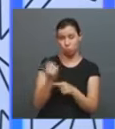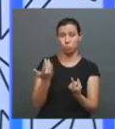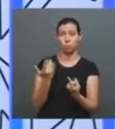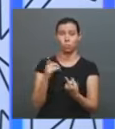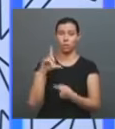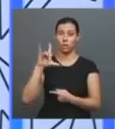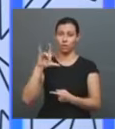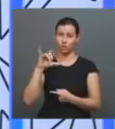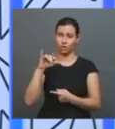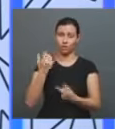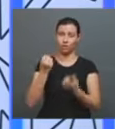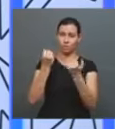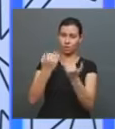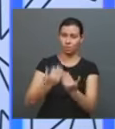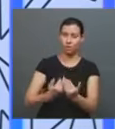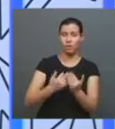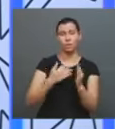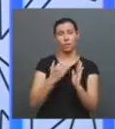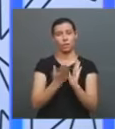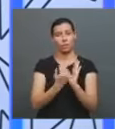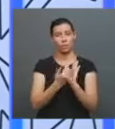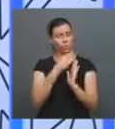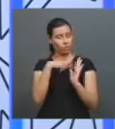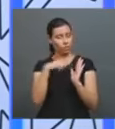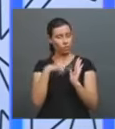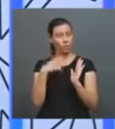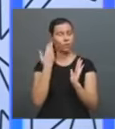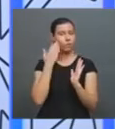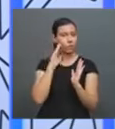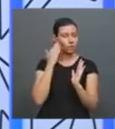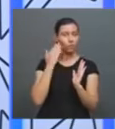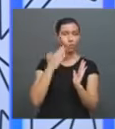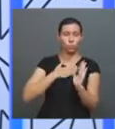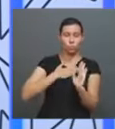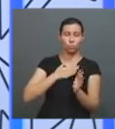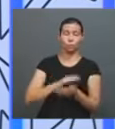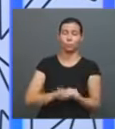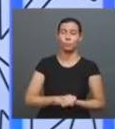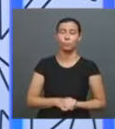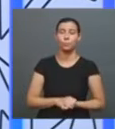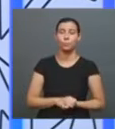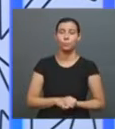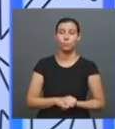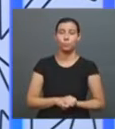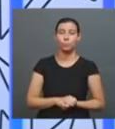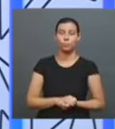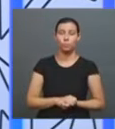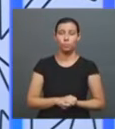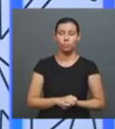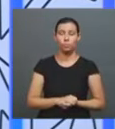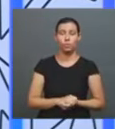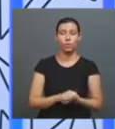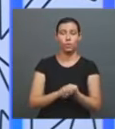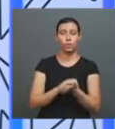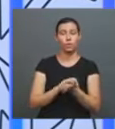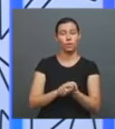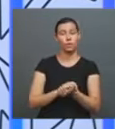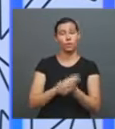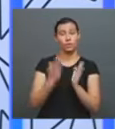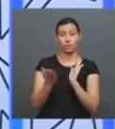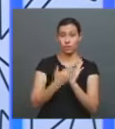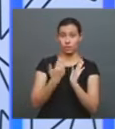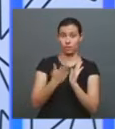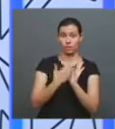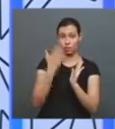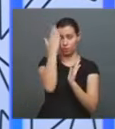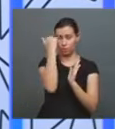para comentar leituras de livros. Uma das coisas que é interessante é, de certa forma, esse tipo de livro de celebridade, ele ocupa